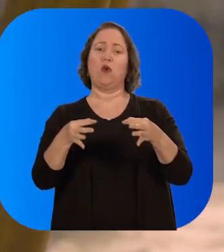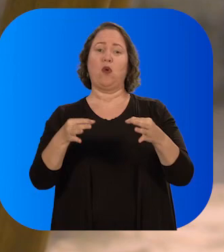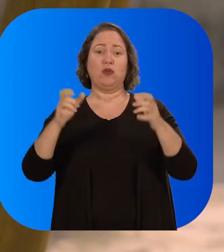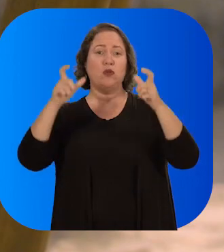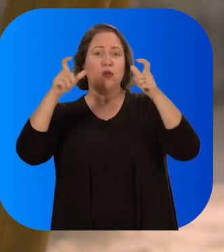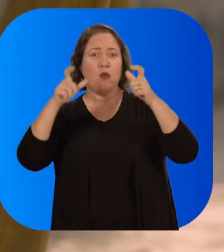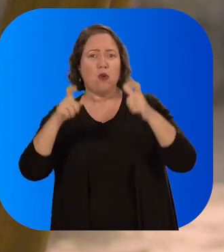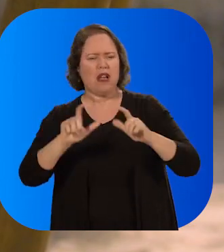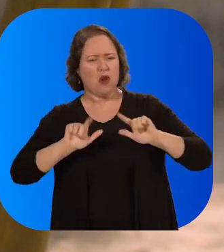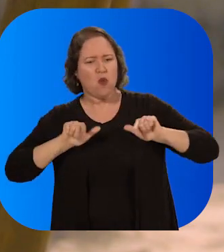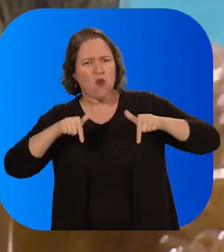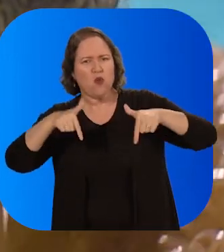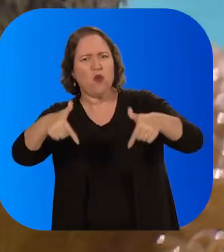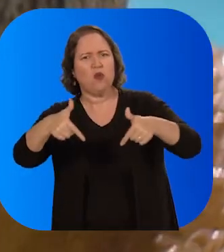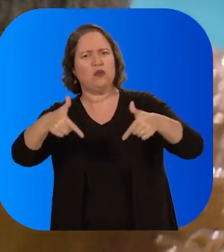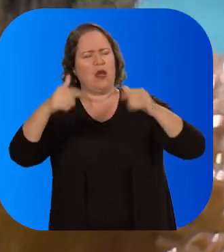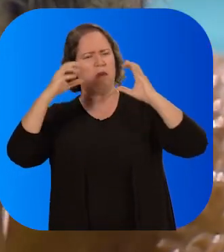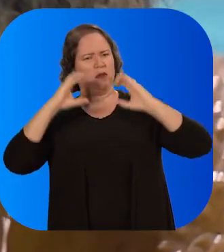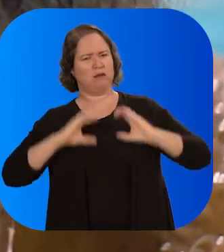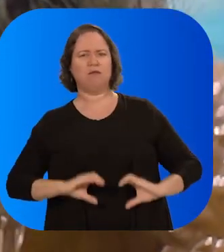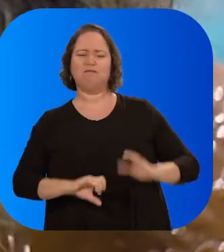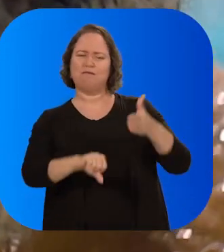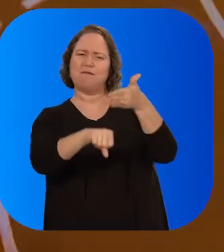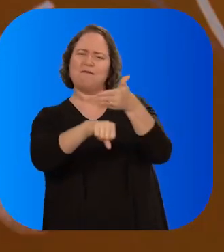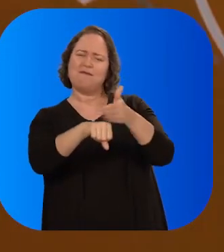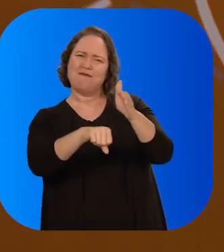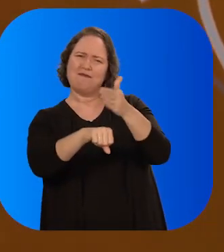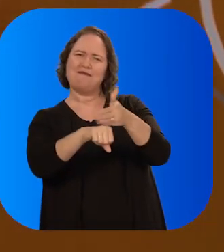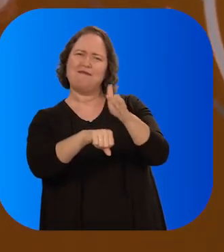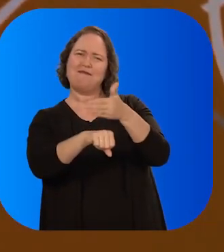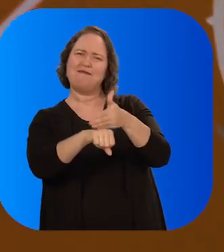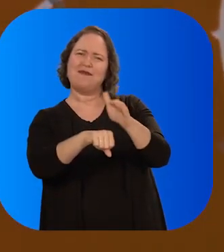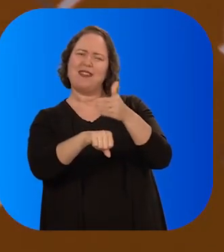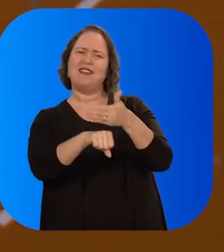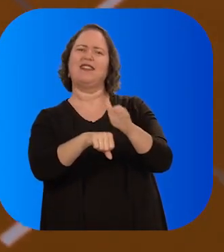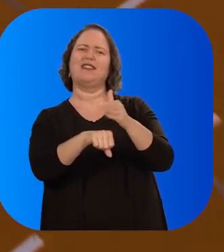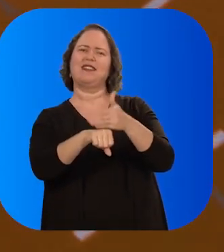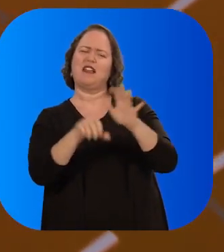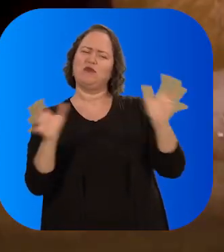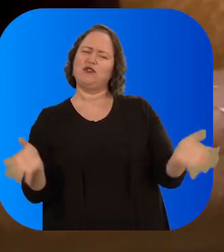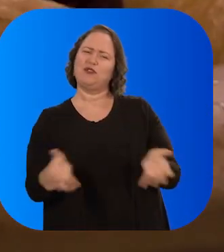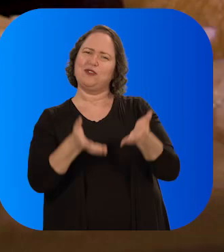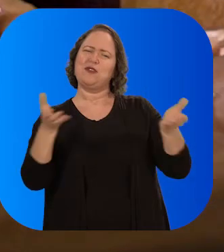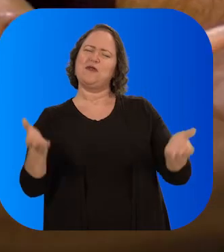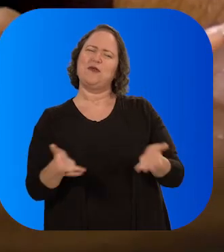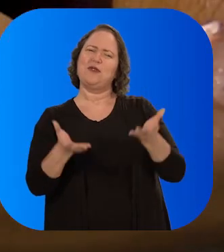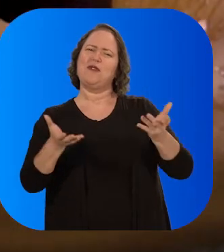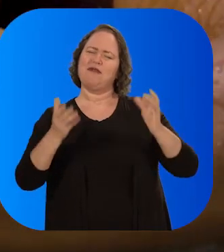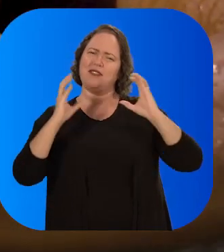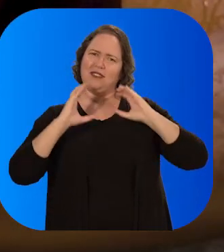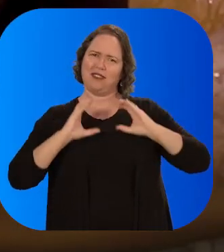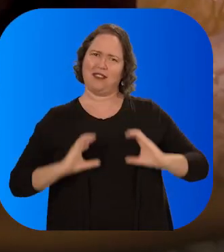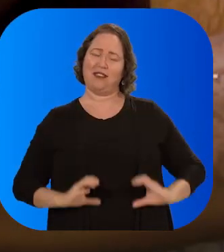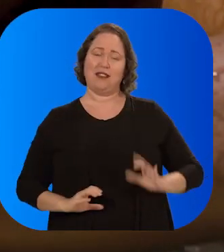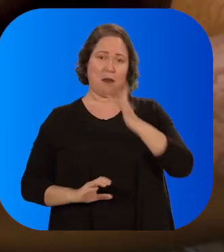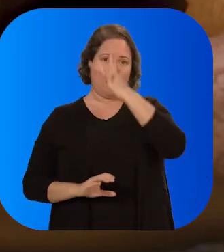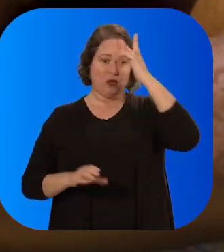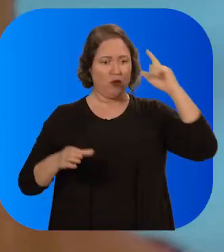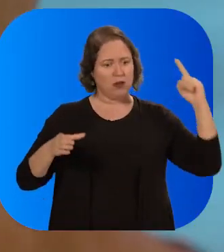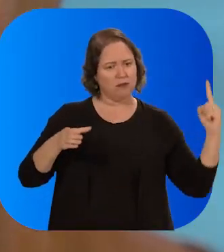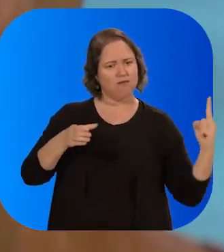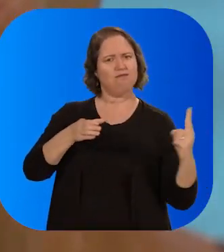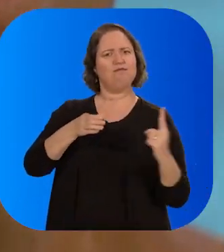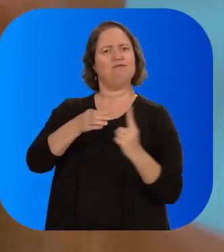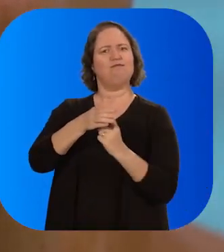que ela briga pela cidadania, pelo exercício e pela fabricação da cidadania,